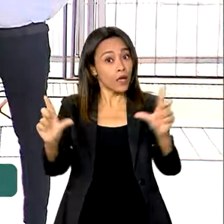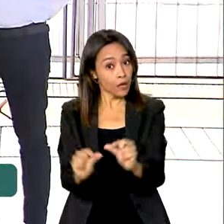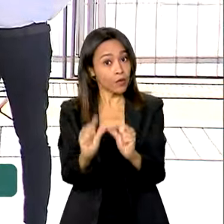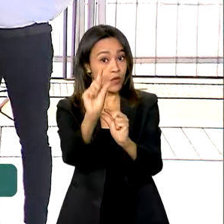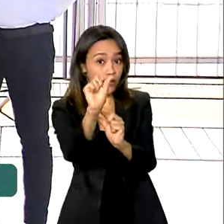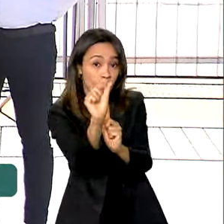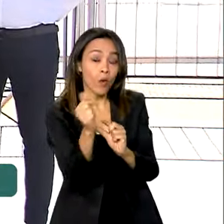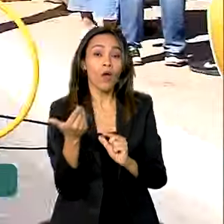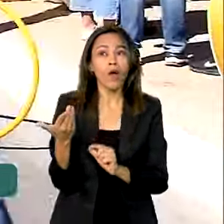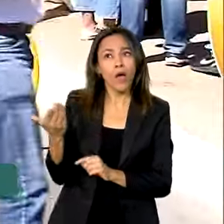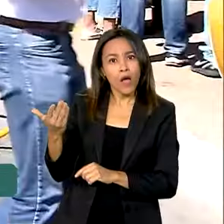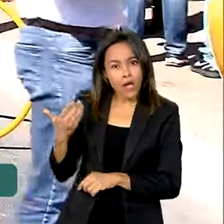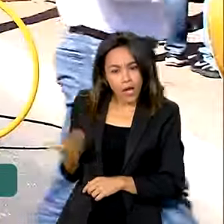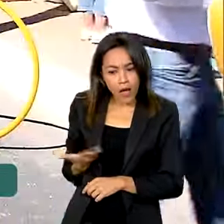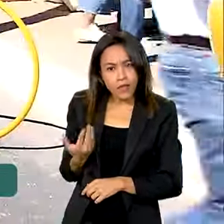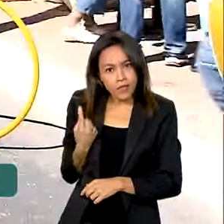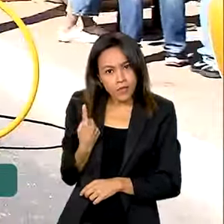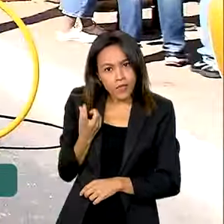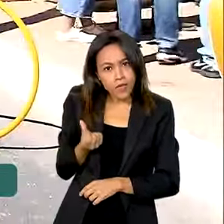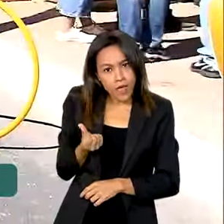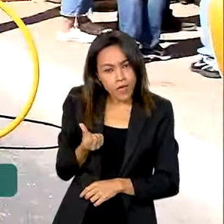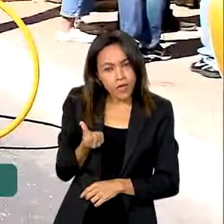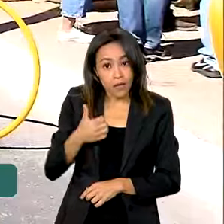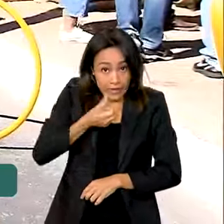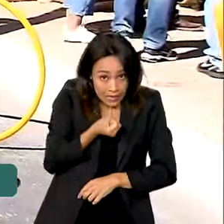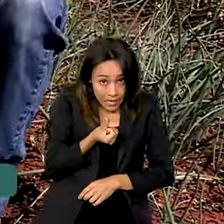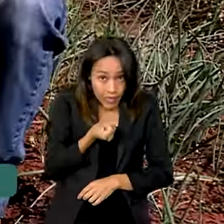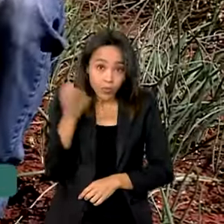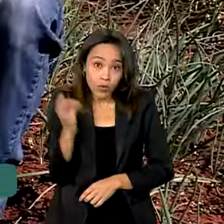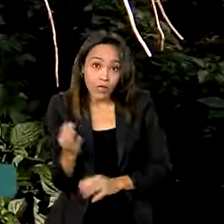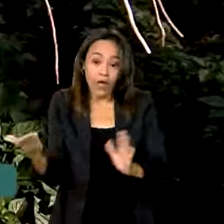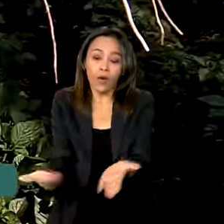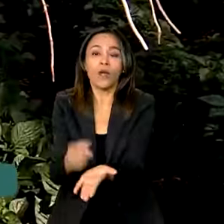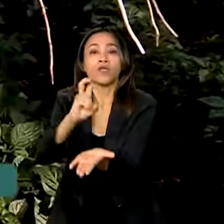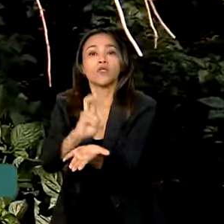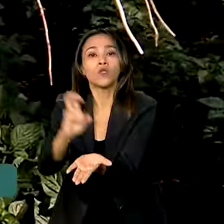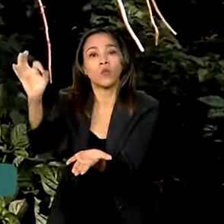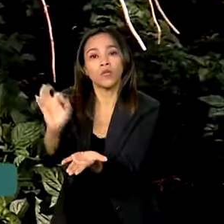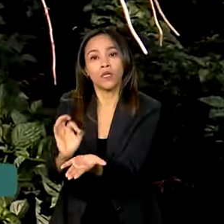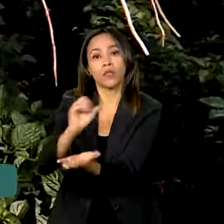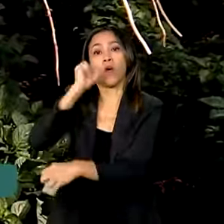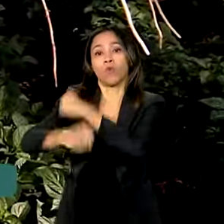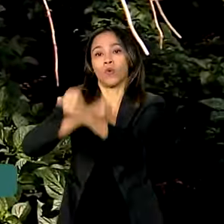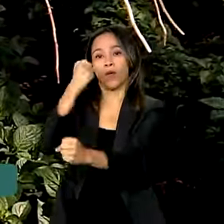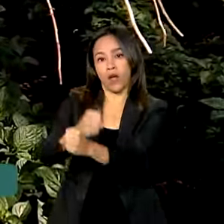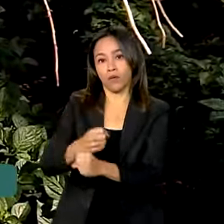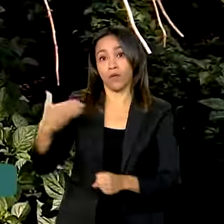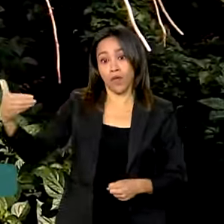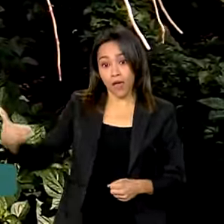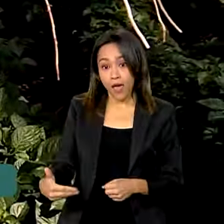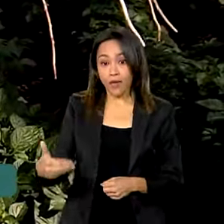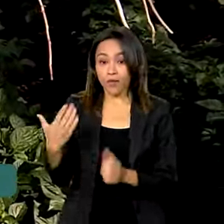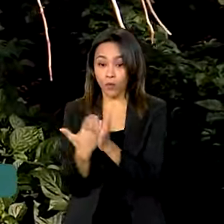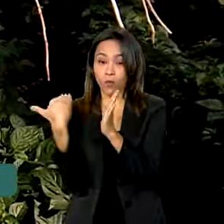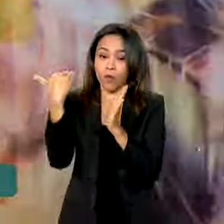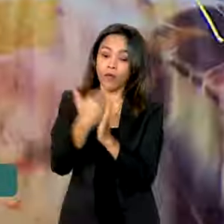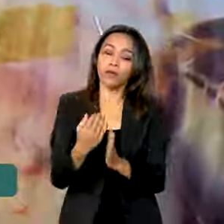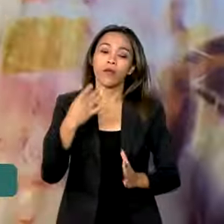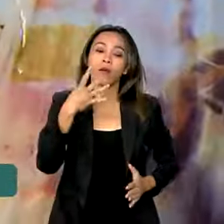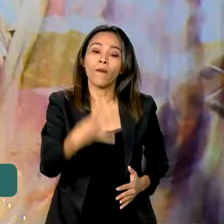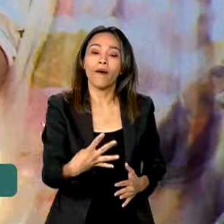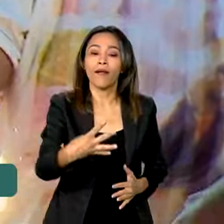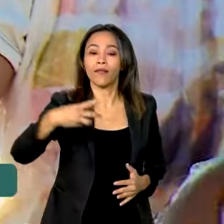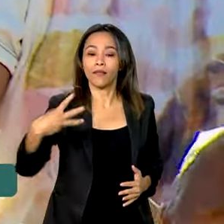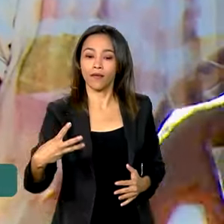As taxas passaram de 6% para 5% ao ano. A medida resultou num aumento de 43%